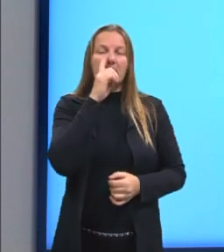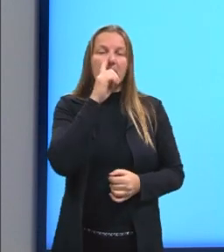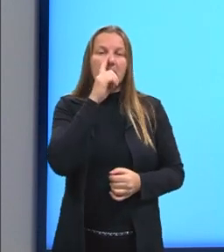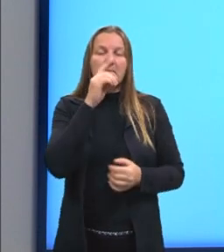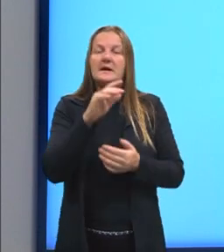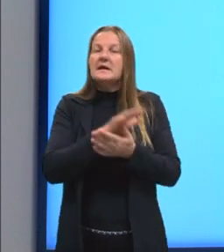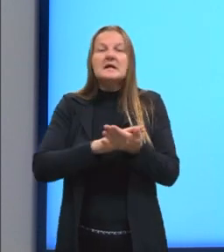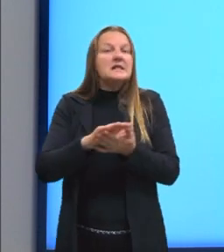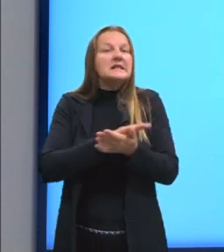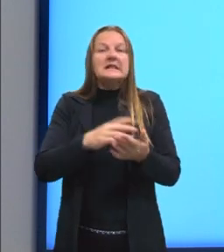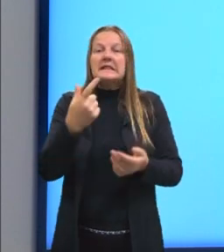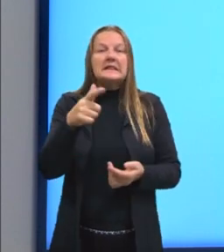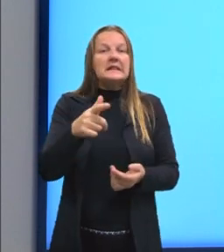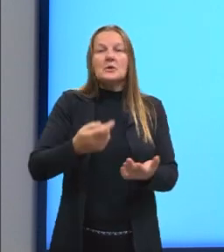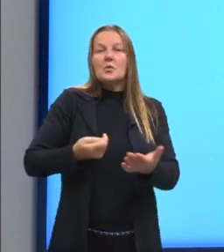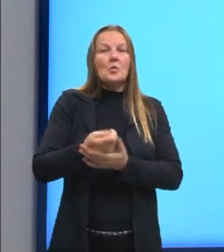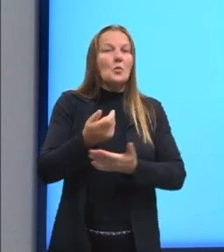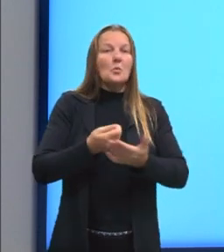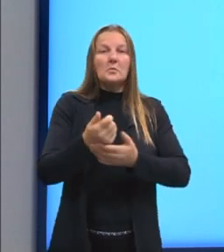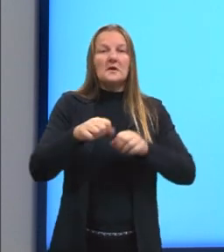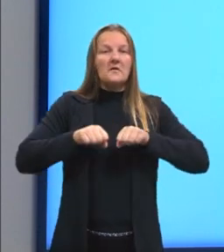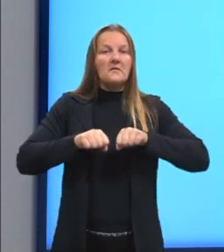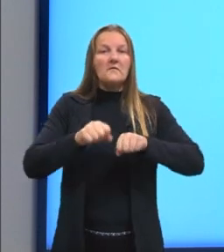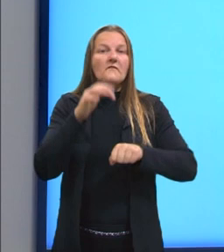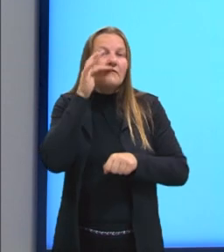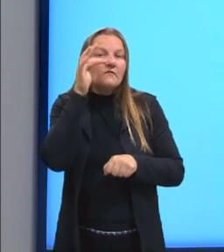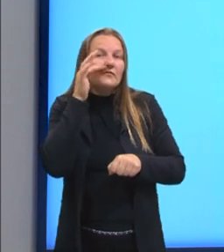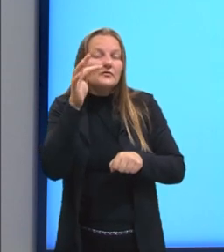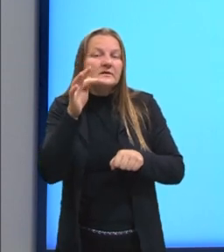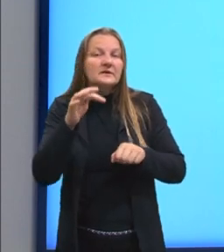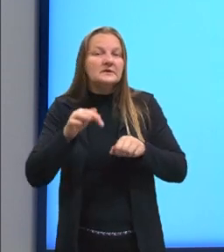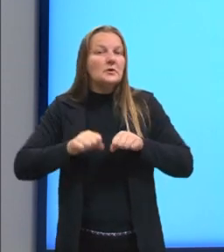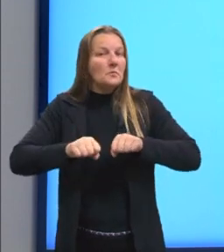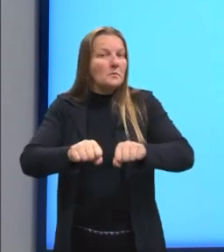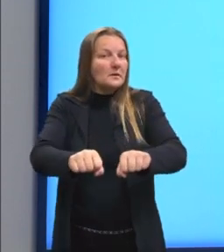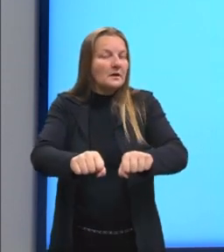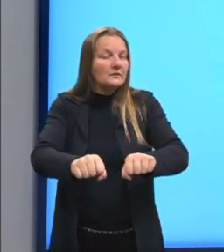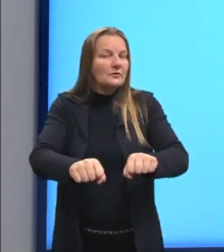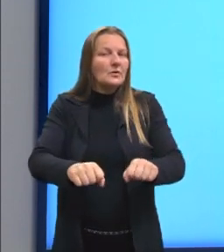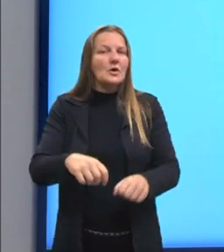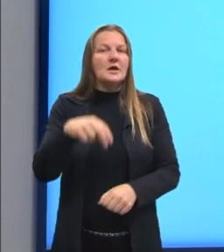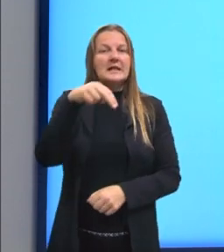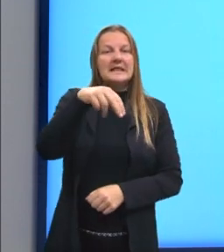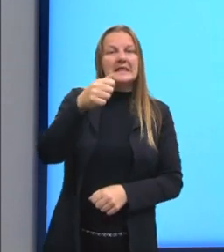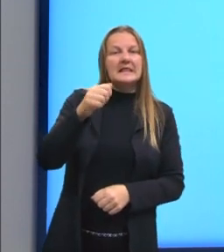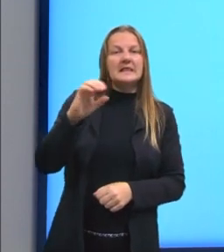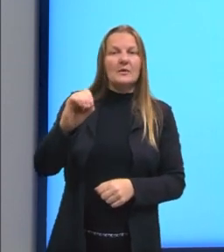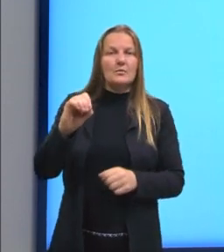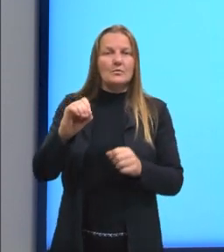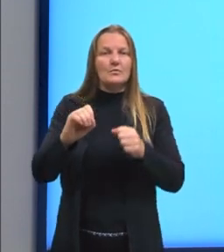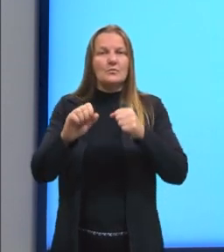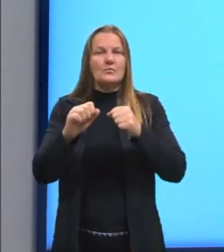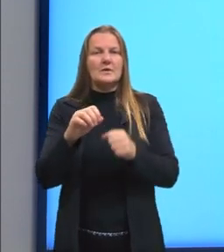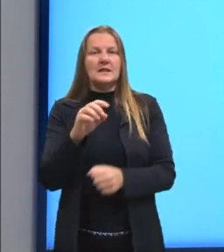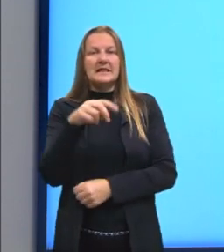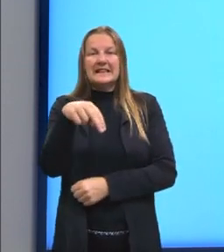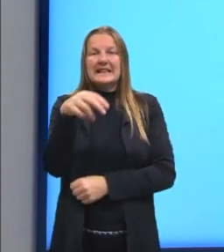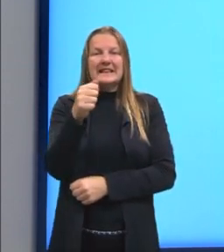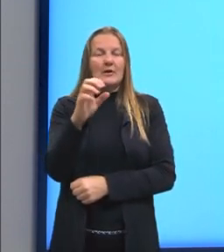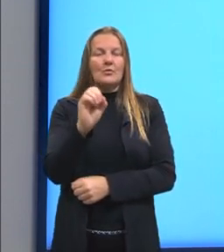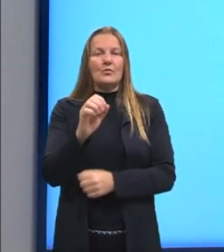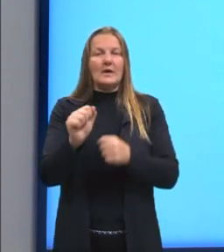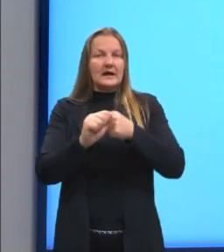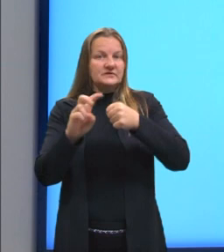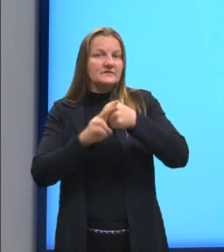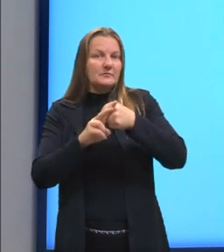frutas no supermercado. O não, a classe gramatical é um advérbio, ele é um advérbio de negação. E